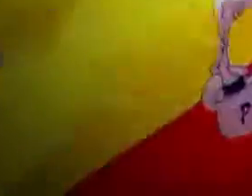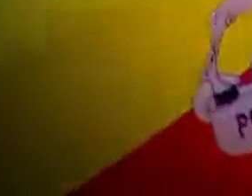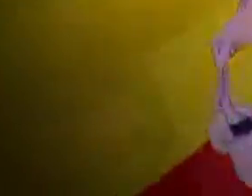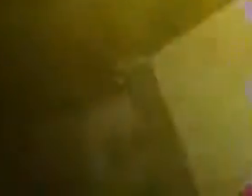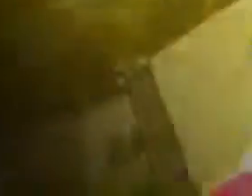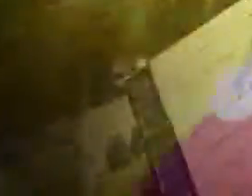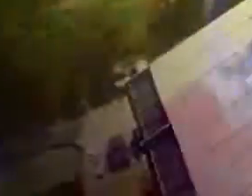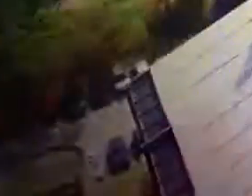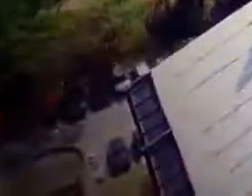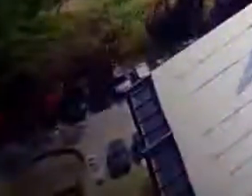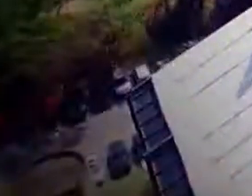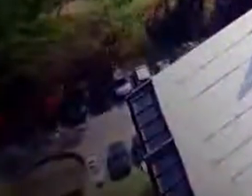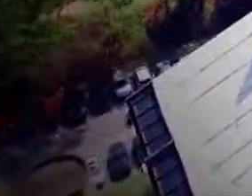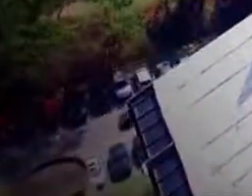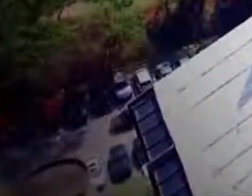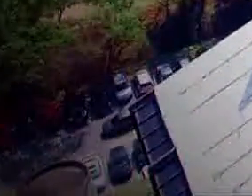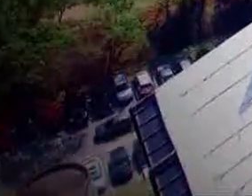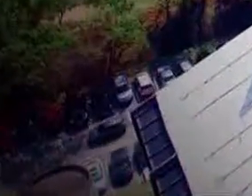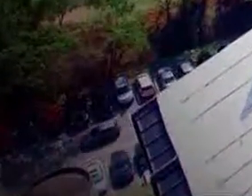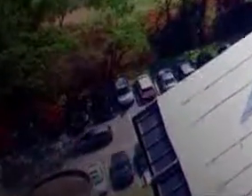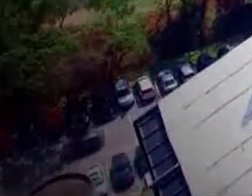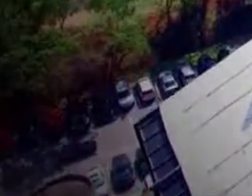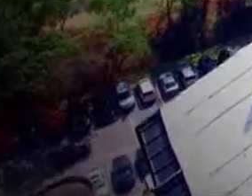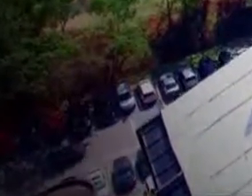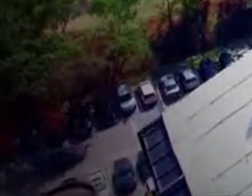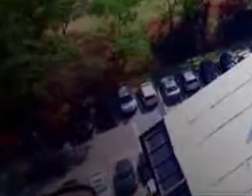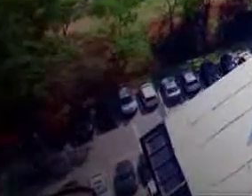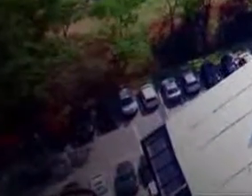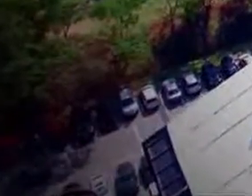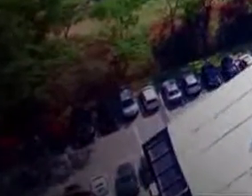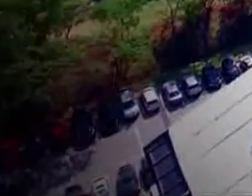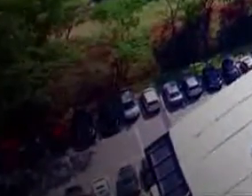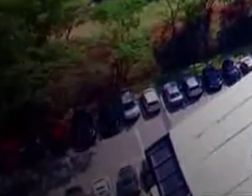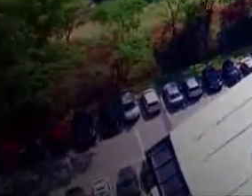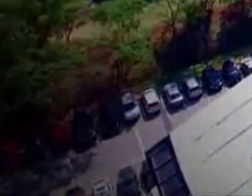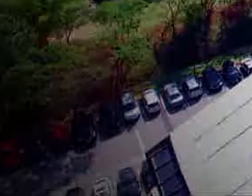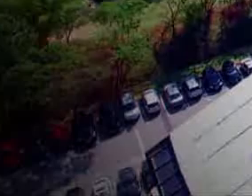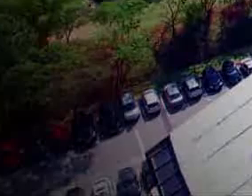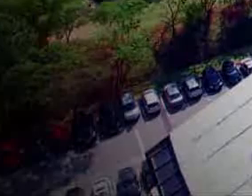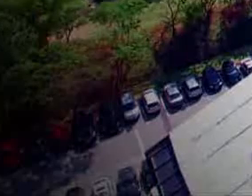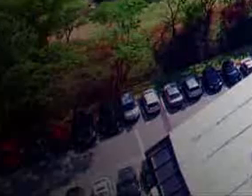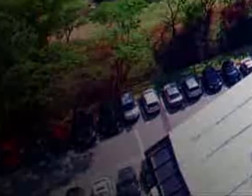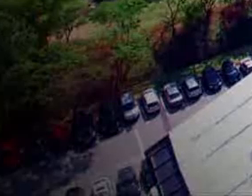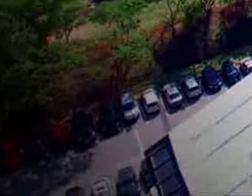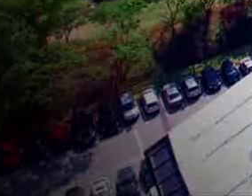lá do Brasil o tchau tchau tchau tchau